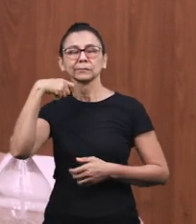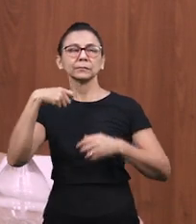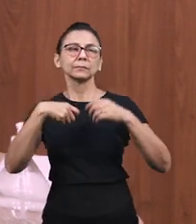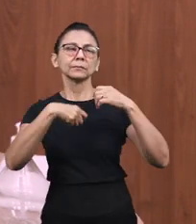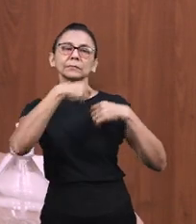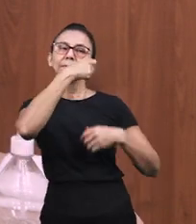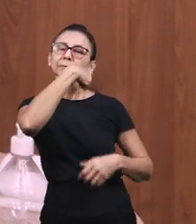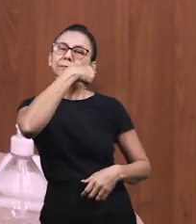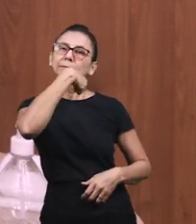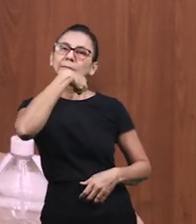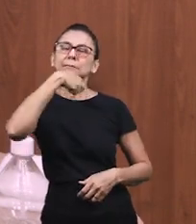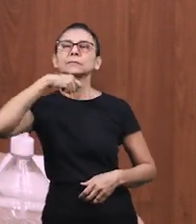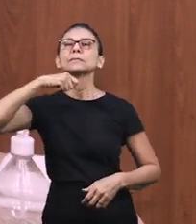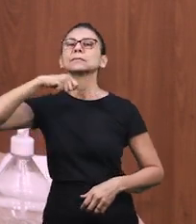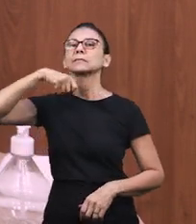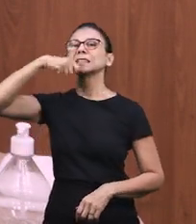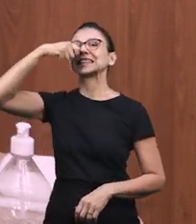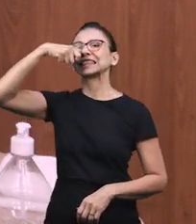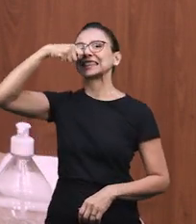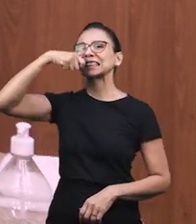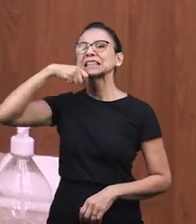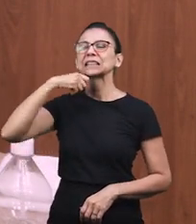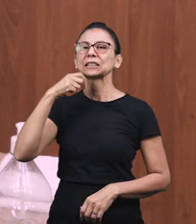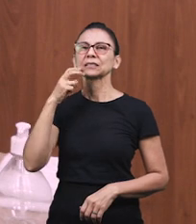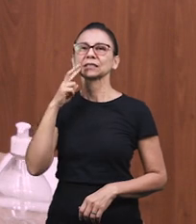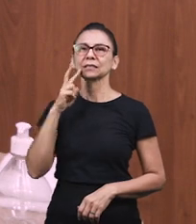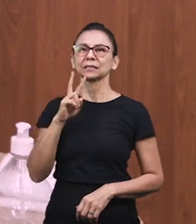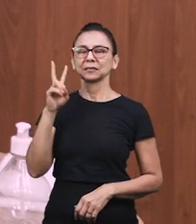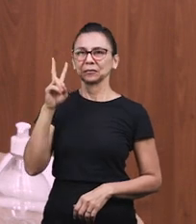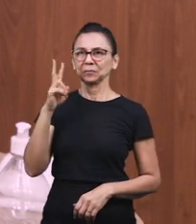outro. Agora, na parte de cima.